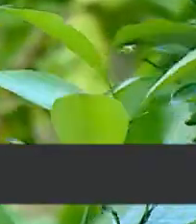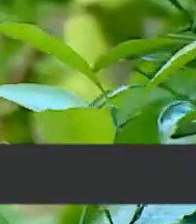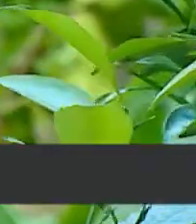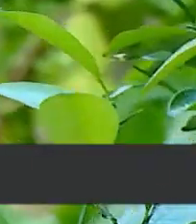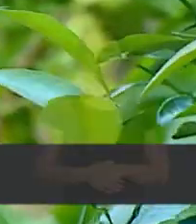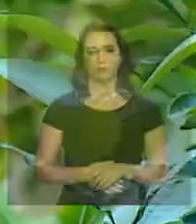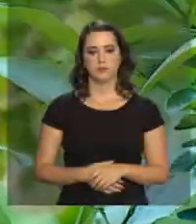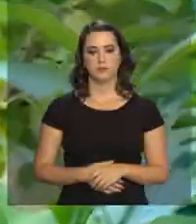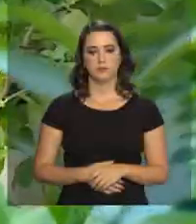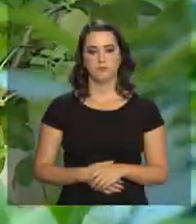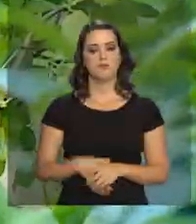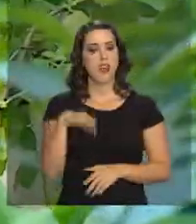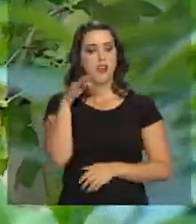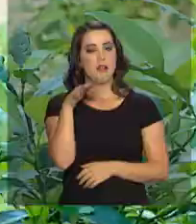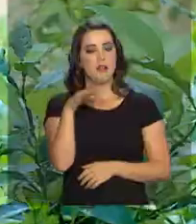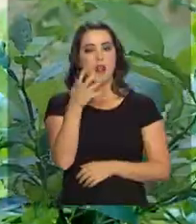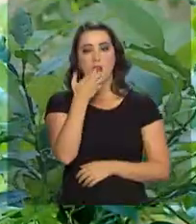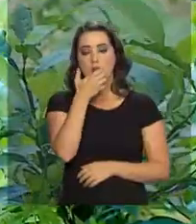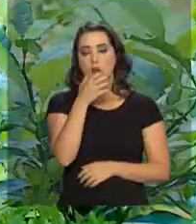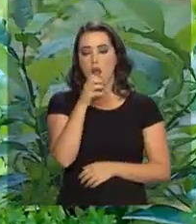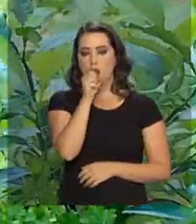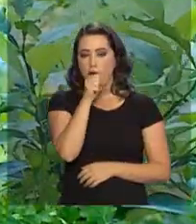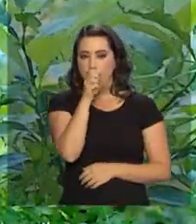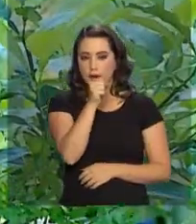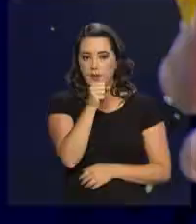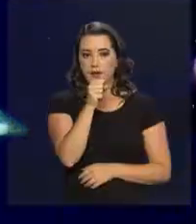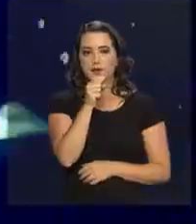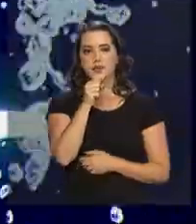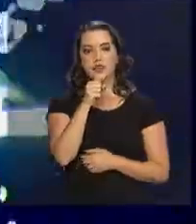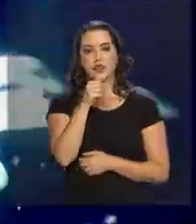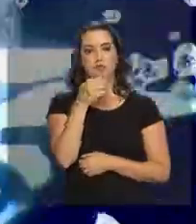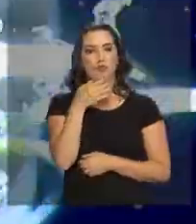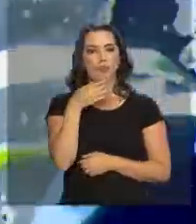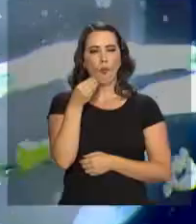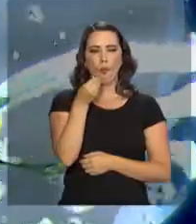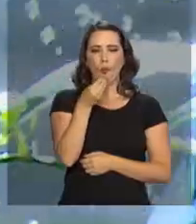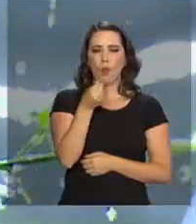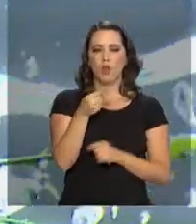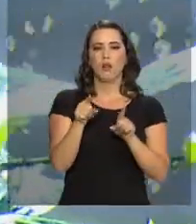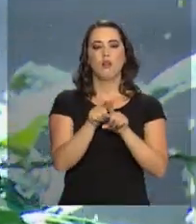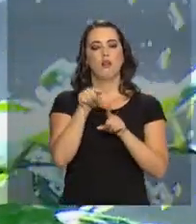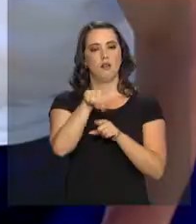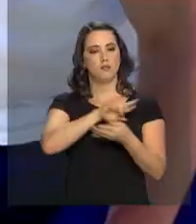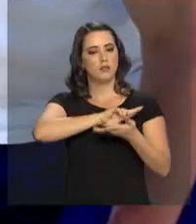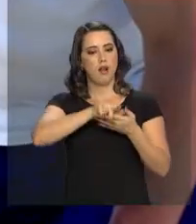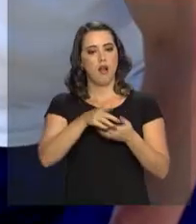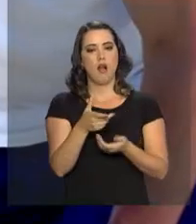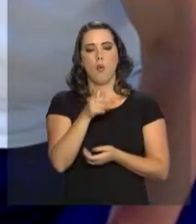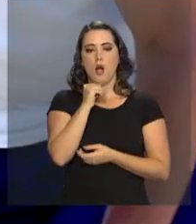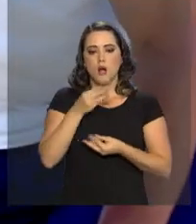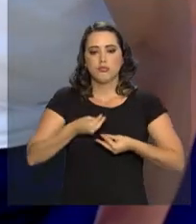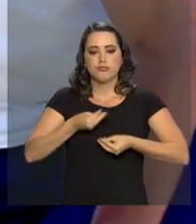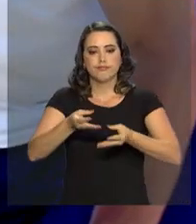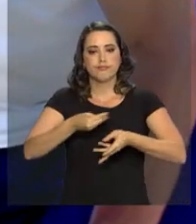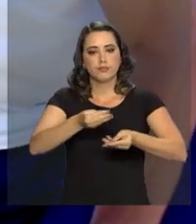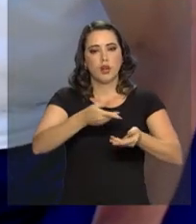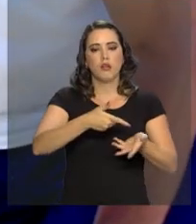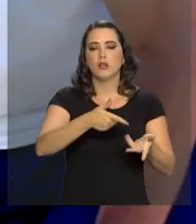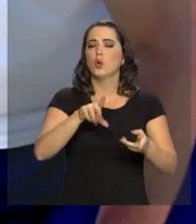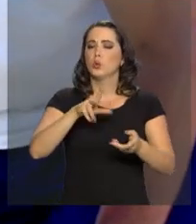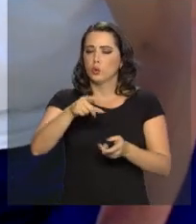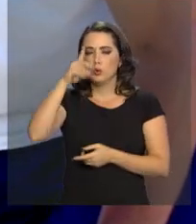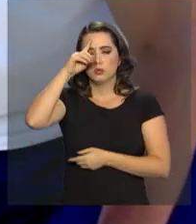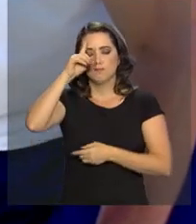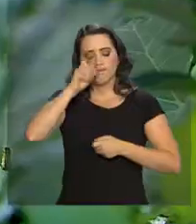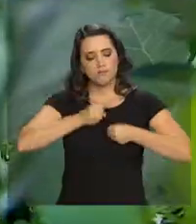Mudas de laranja, limão, mexerica, água todo dia e dedicação, uma receita de força e